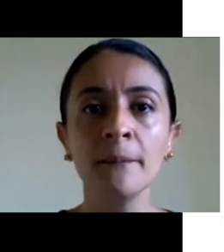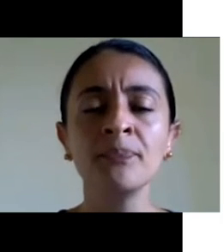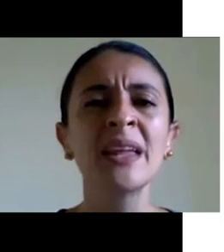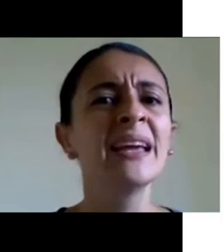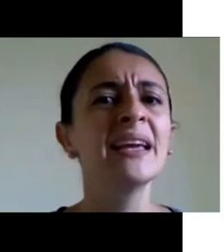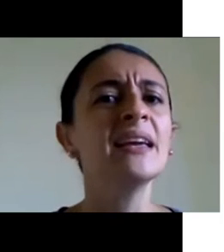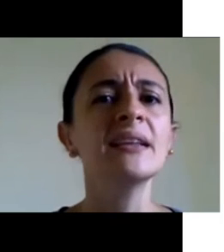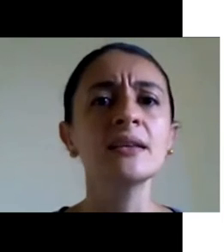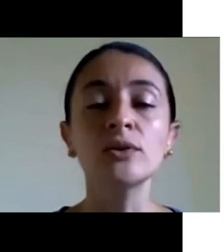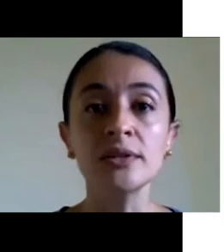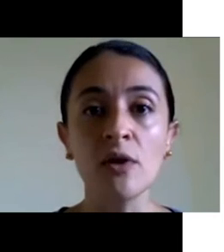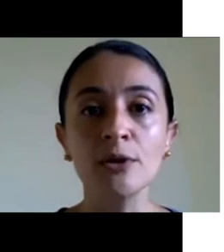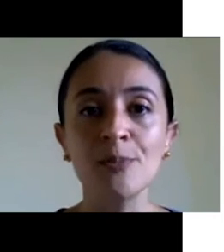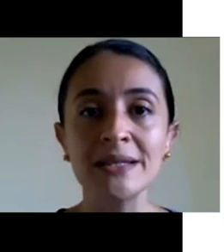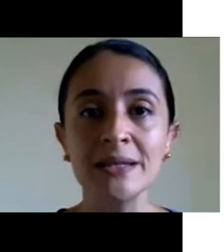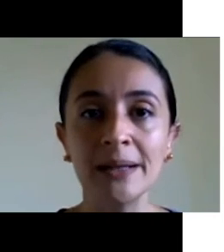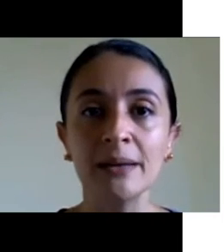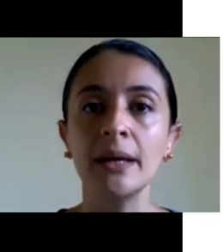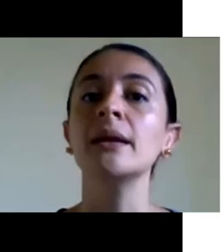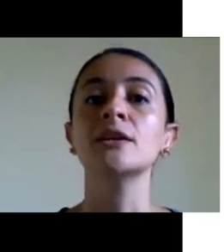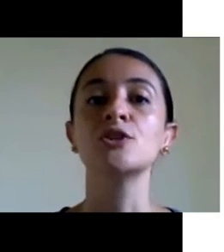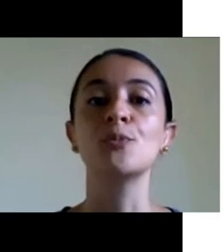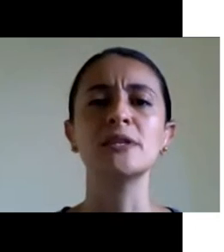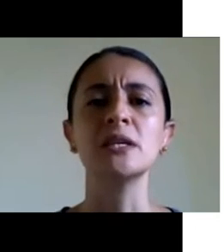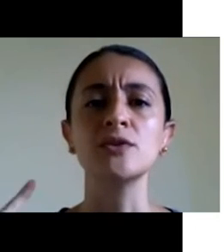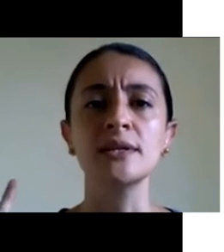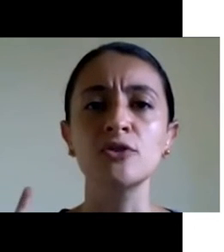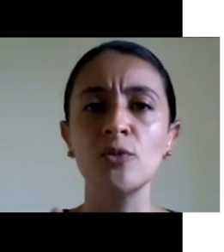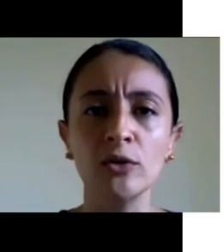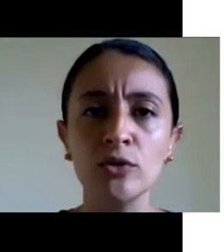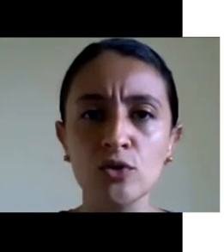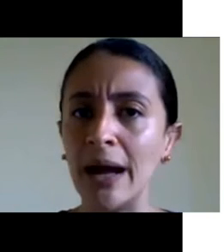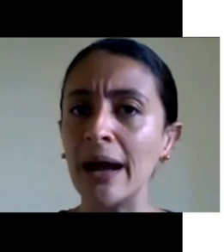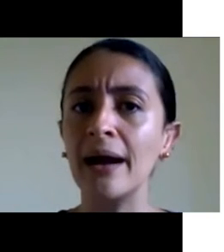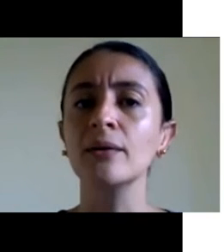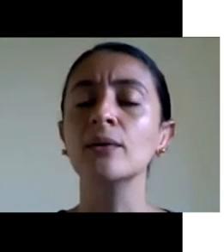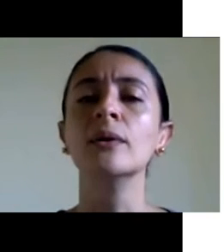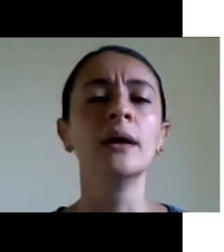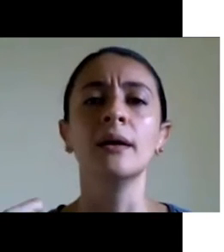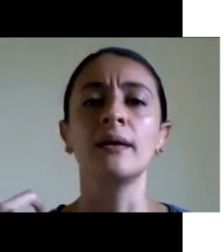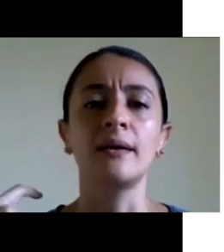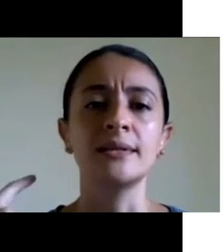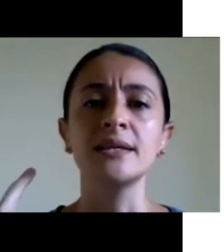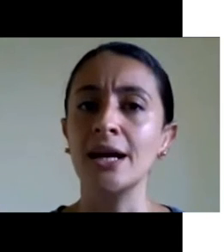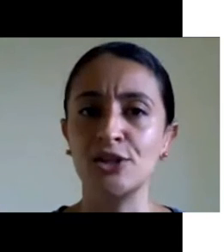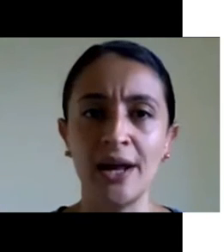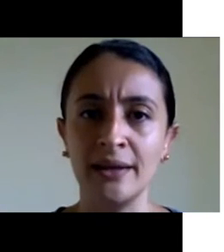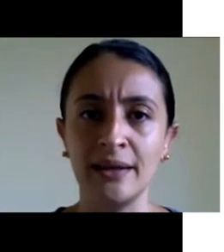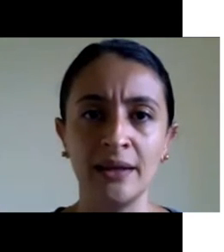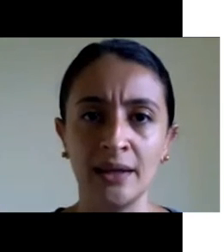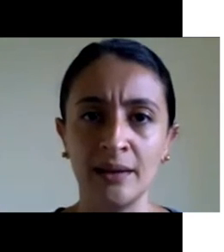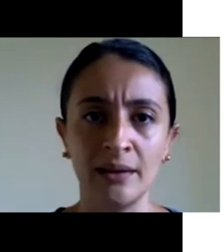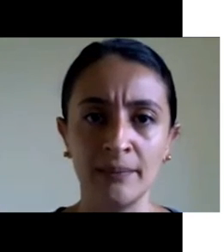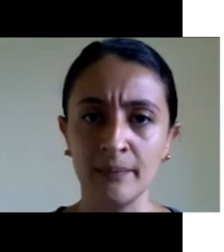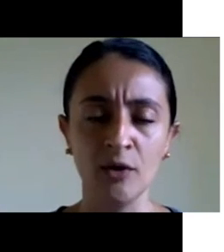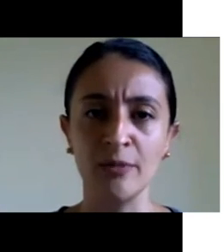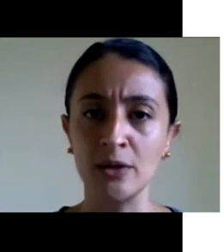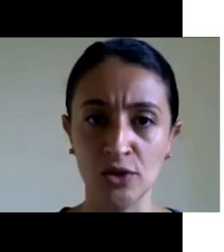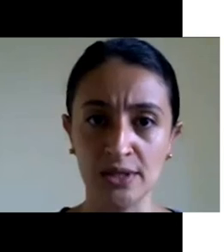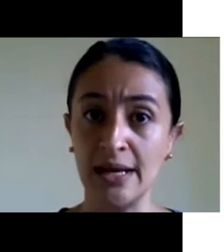município. E tem outras formas de participar também, né? A gente pode fazer associação de moradores do bairro, se engajar em